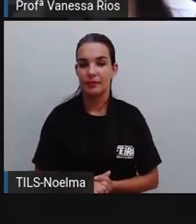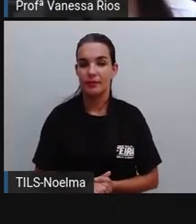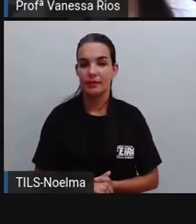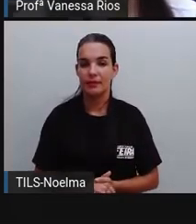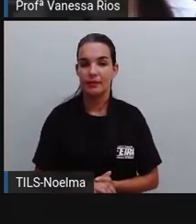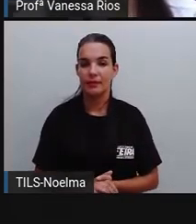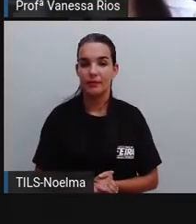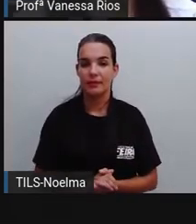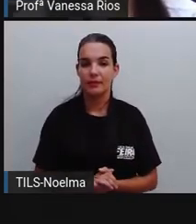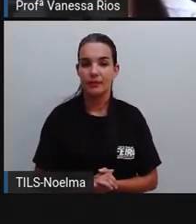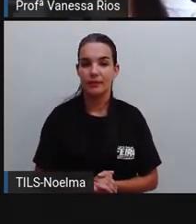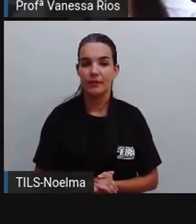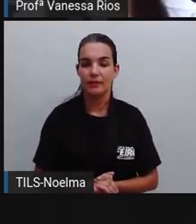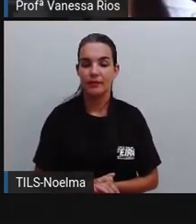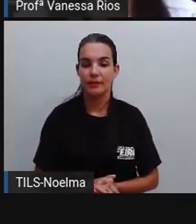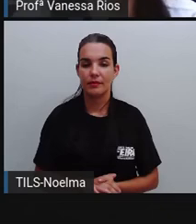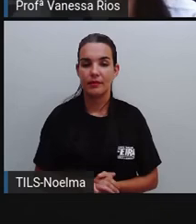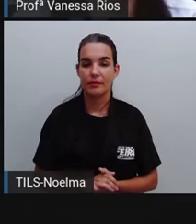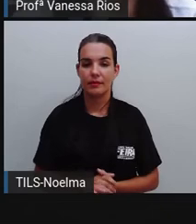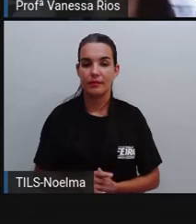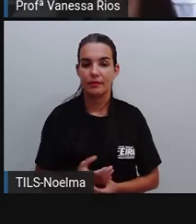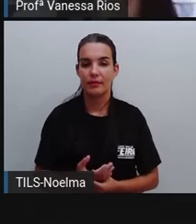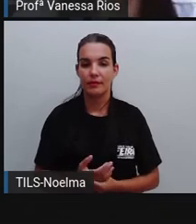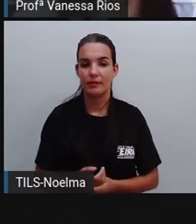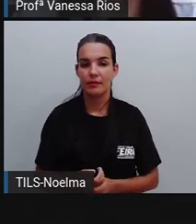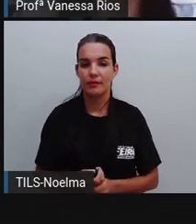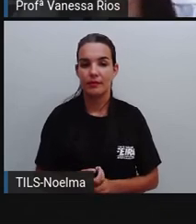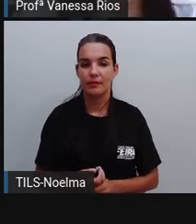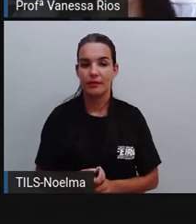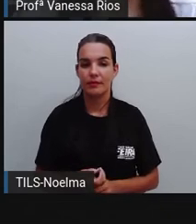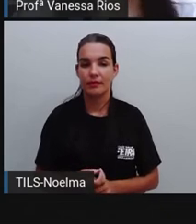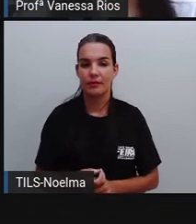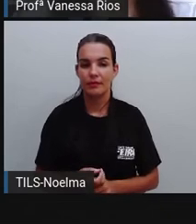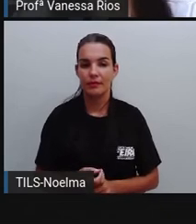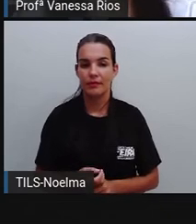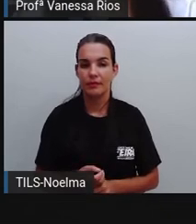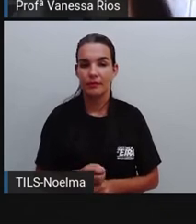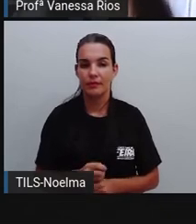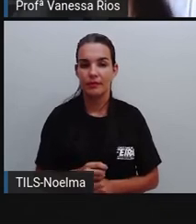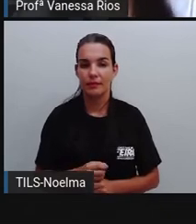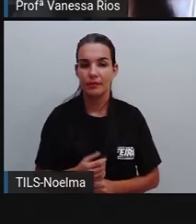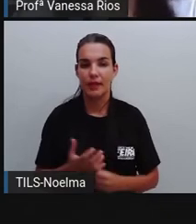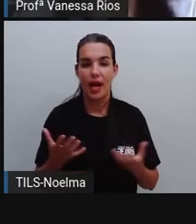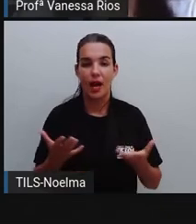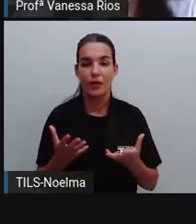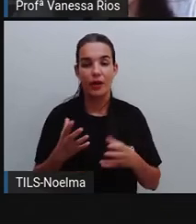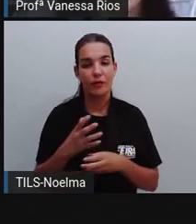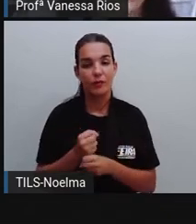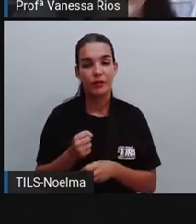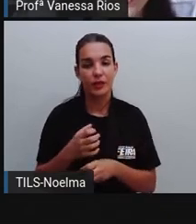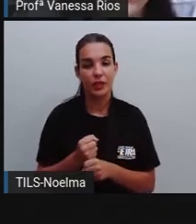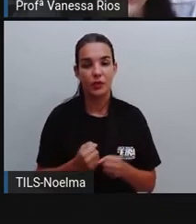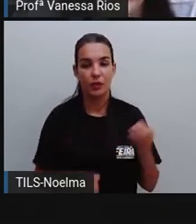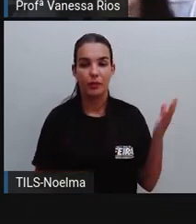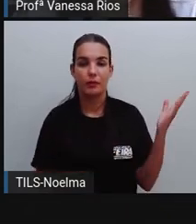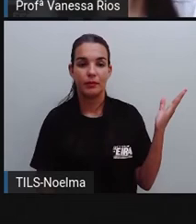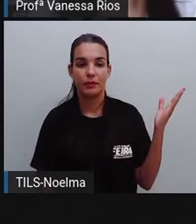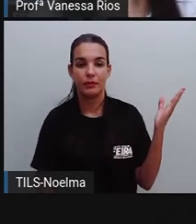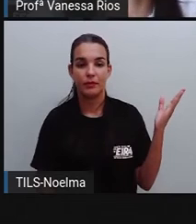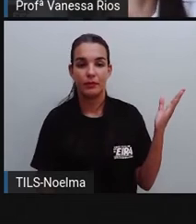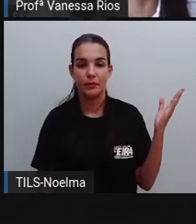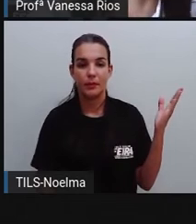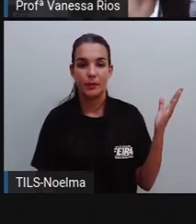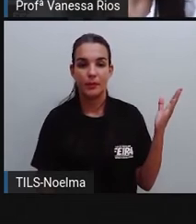representa os valores dos centavos. E aí a gente precisa fazer agora uma operação, uma conta, né?